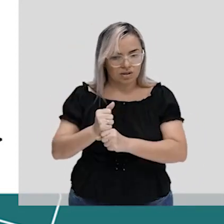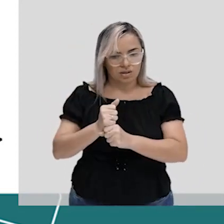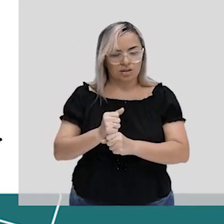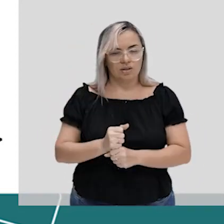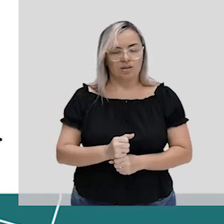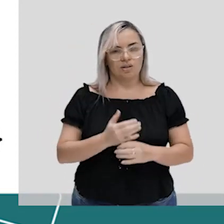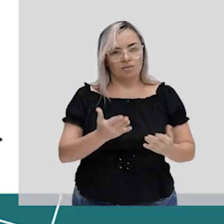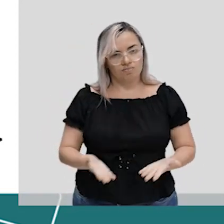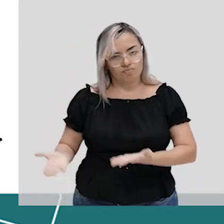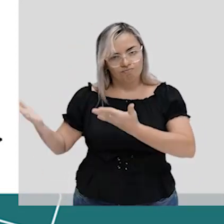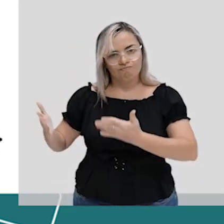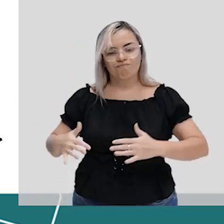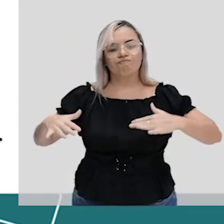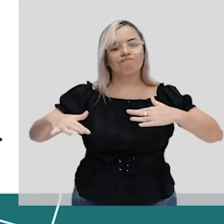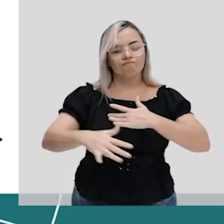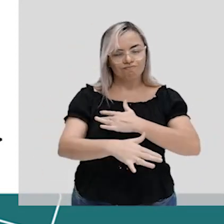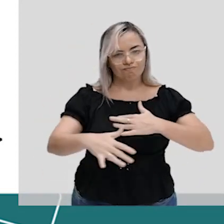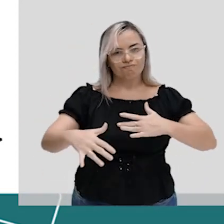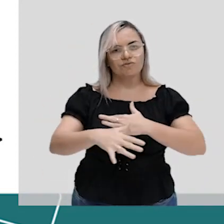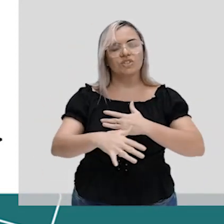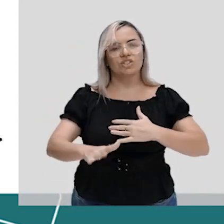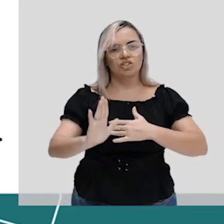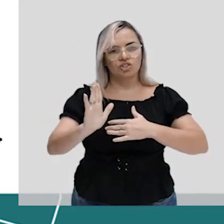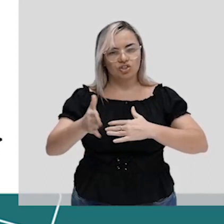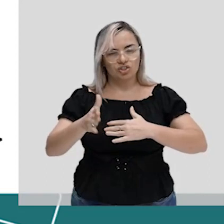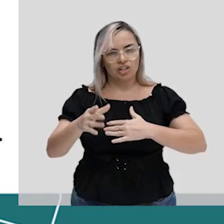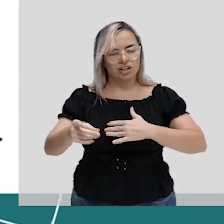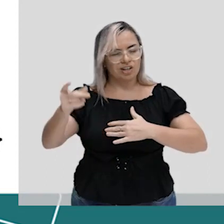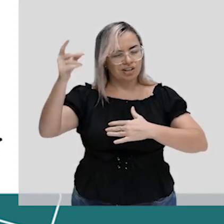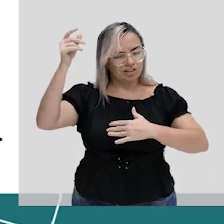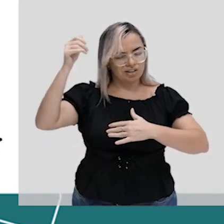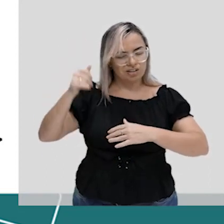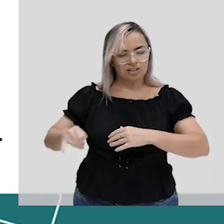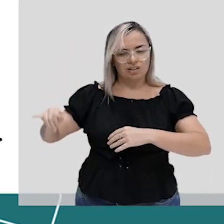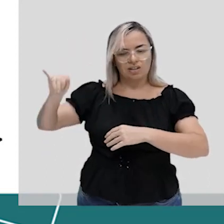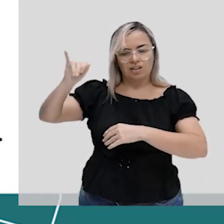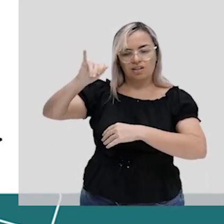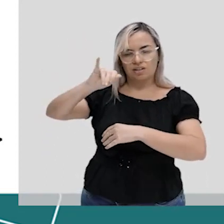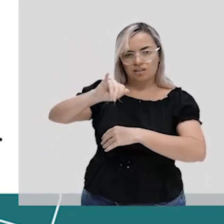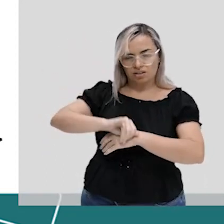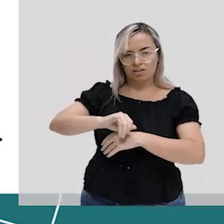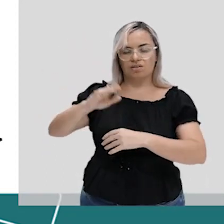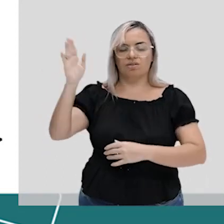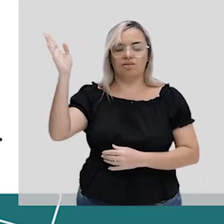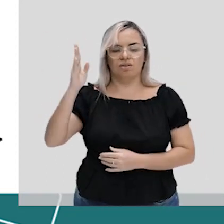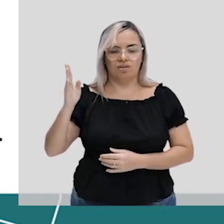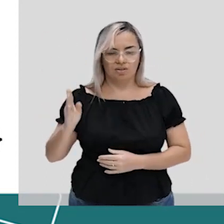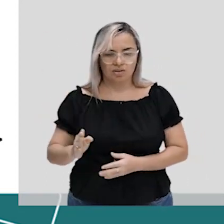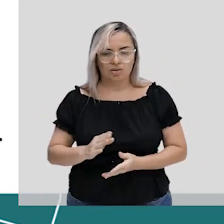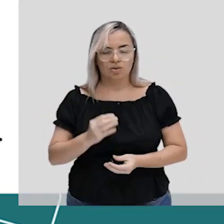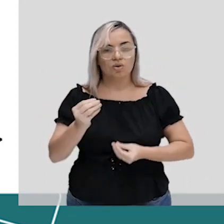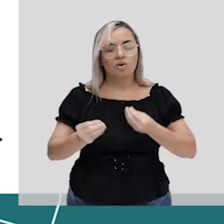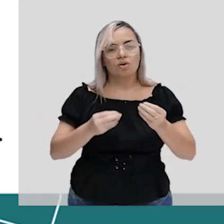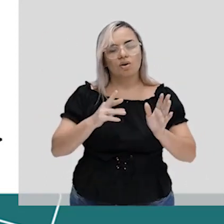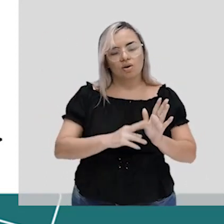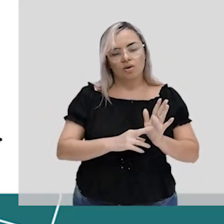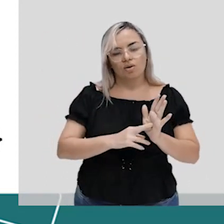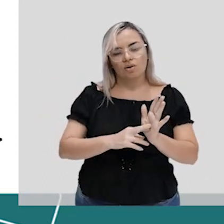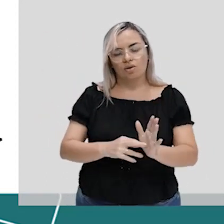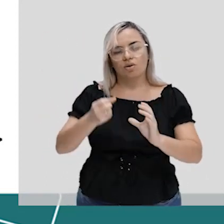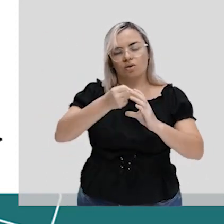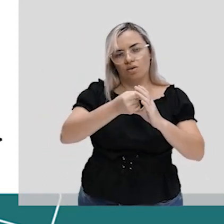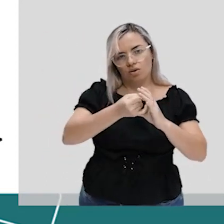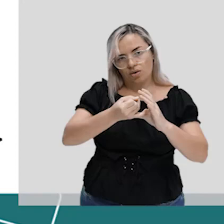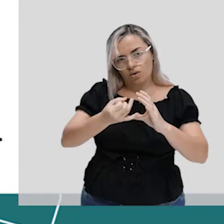cidades, elas já foram capitais do Brasil, tá? E aqui, aqui estão elas representadas como conjunto, no caso,